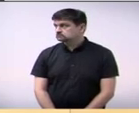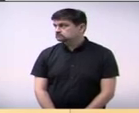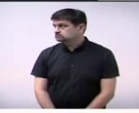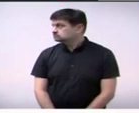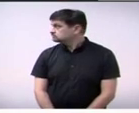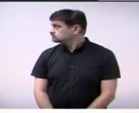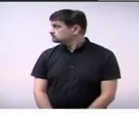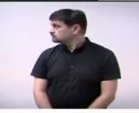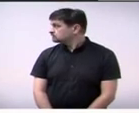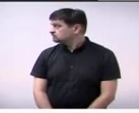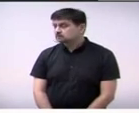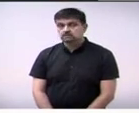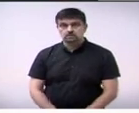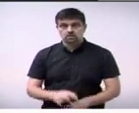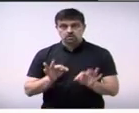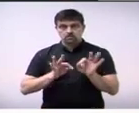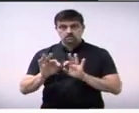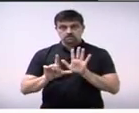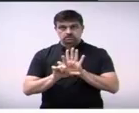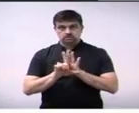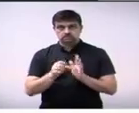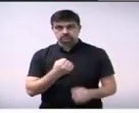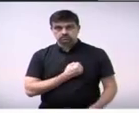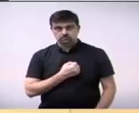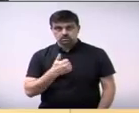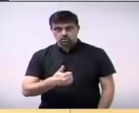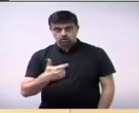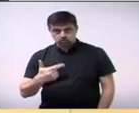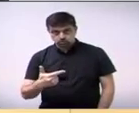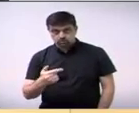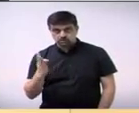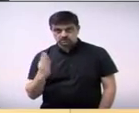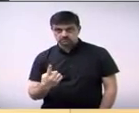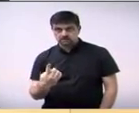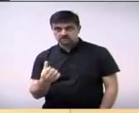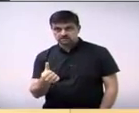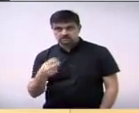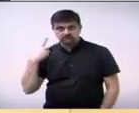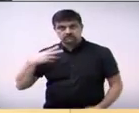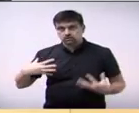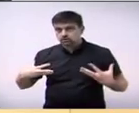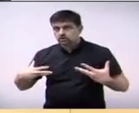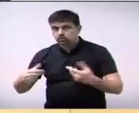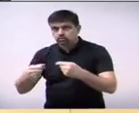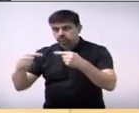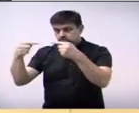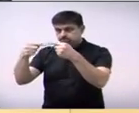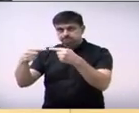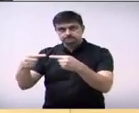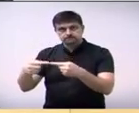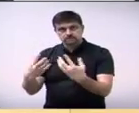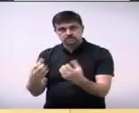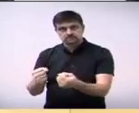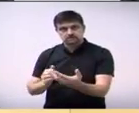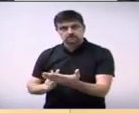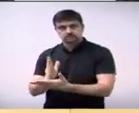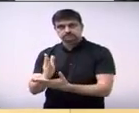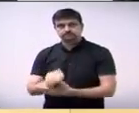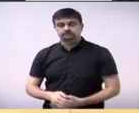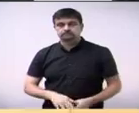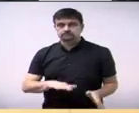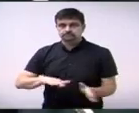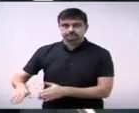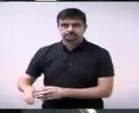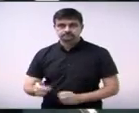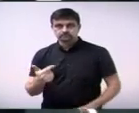O projeto de lei nº 12-16 foi aprovado por unanimidade. Segundo a discussão